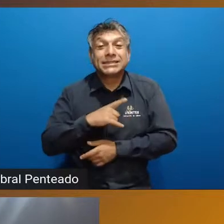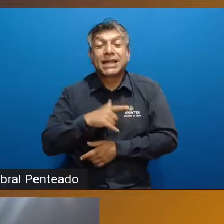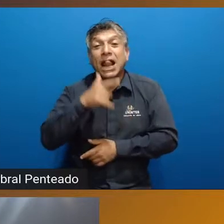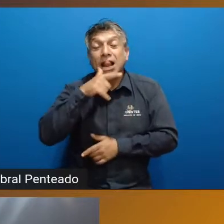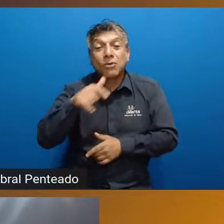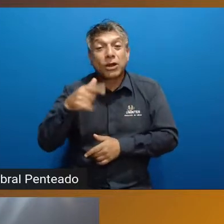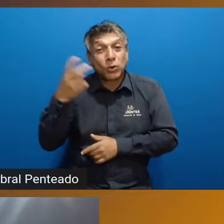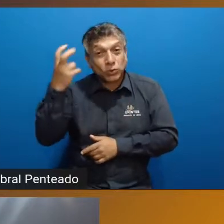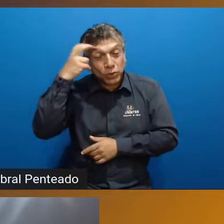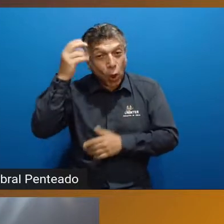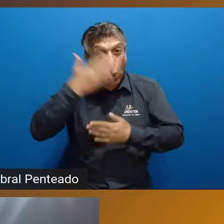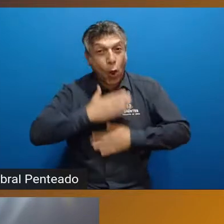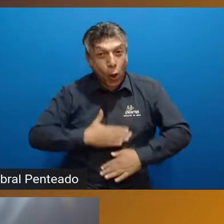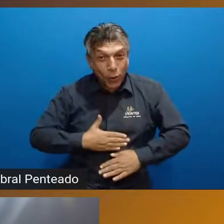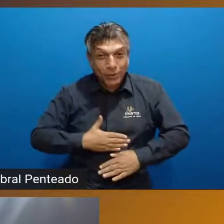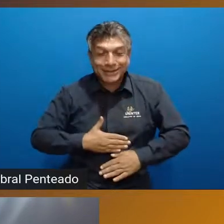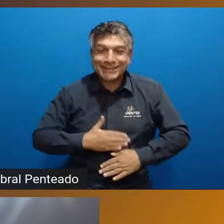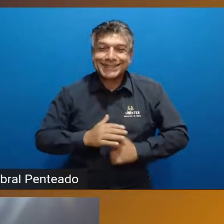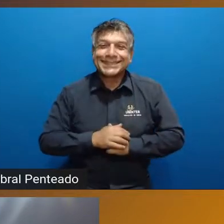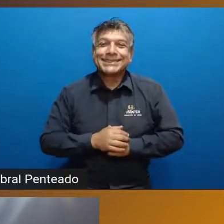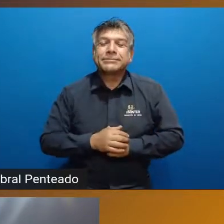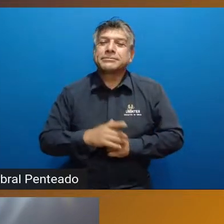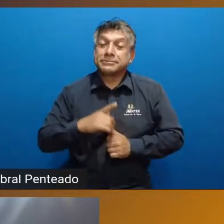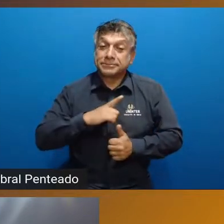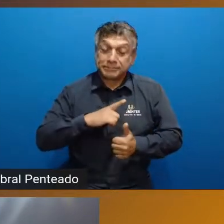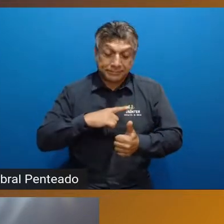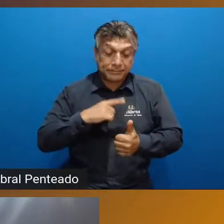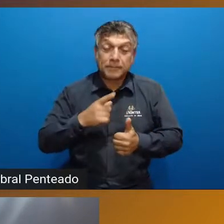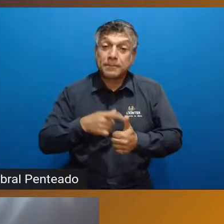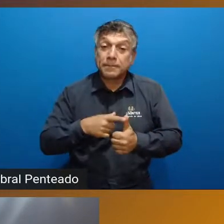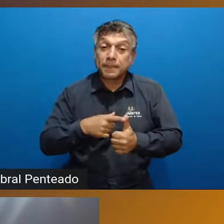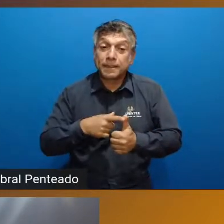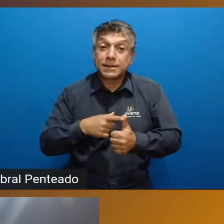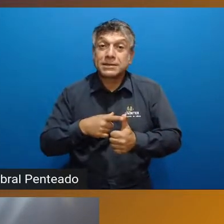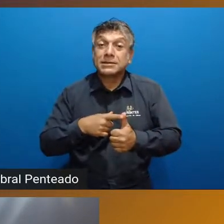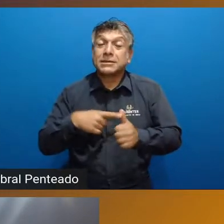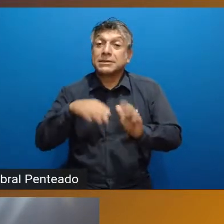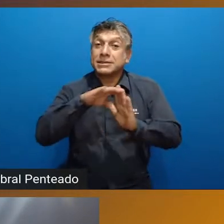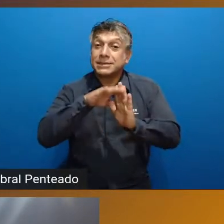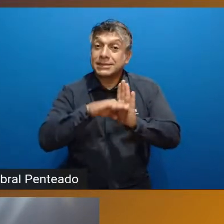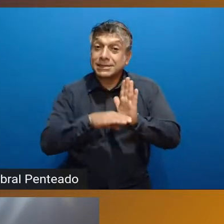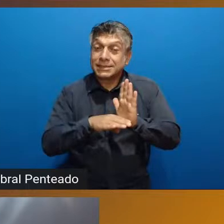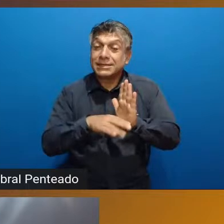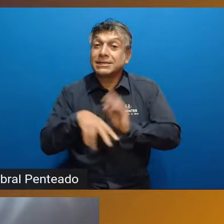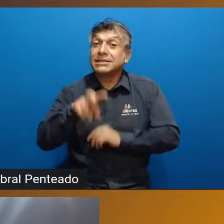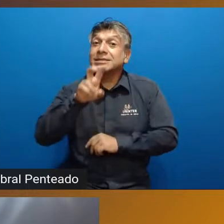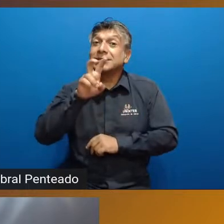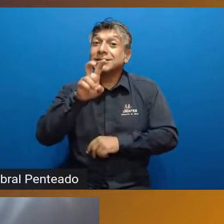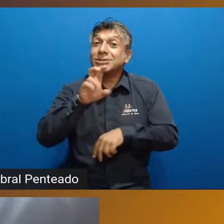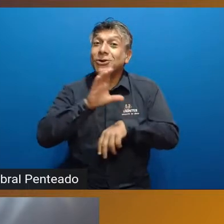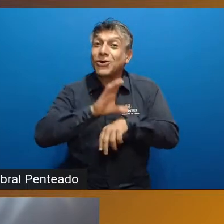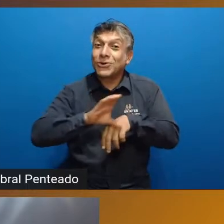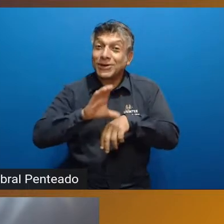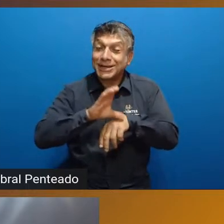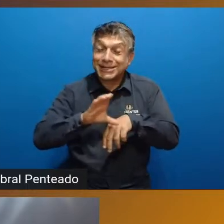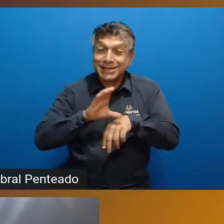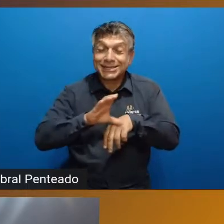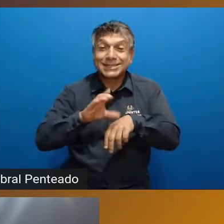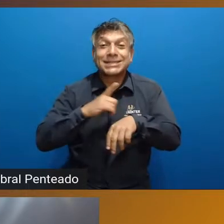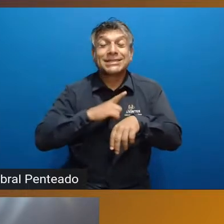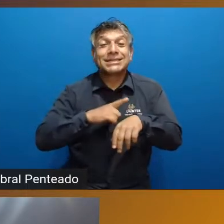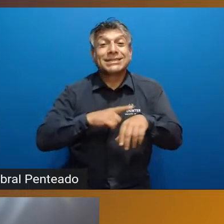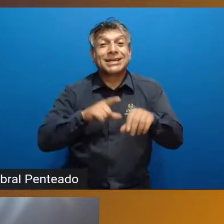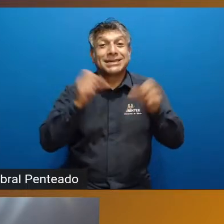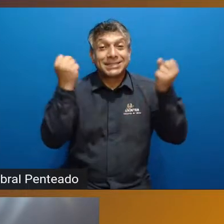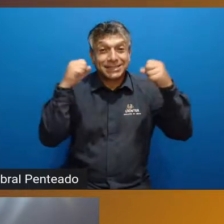cultural e corporal, ela tem ali no seu escopo cinco cursos. Licenciatura e bacharelado em educação